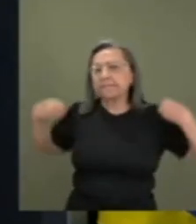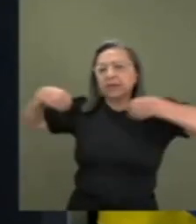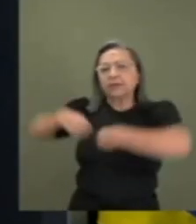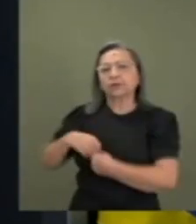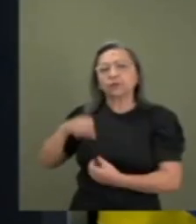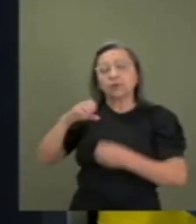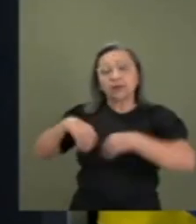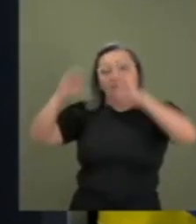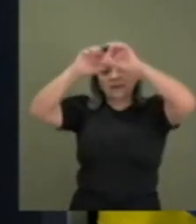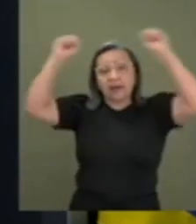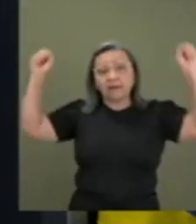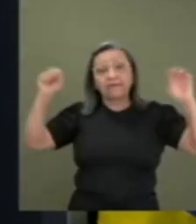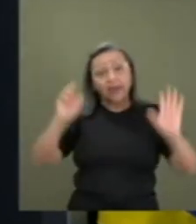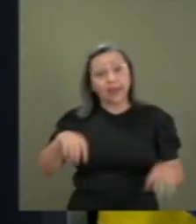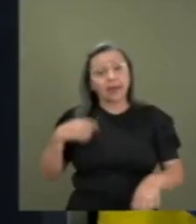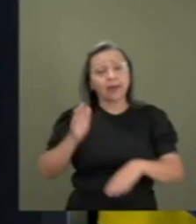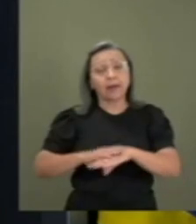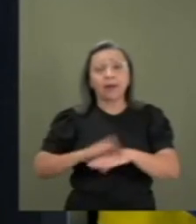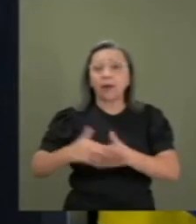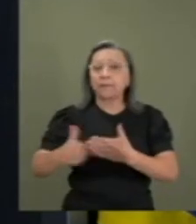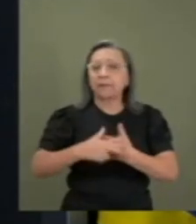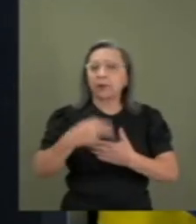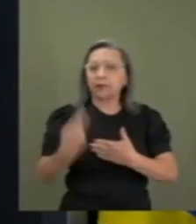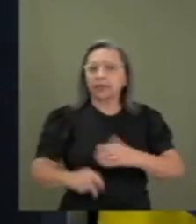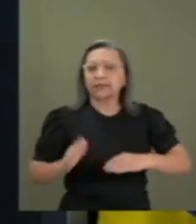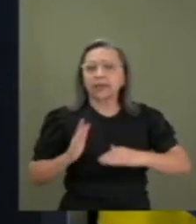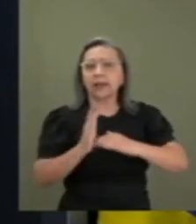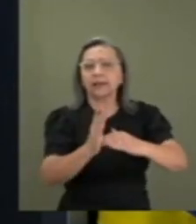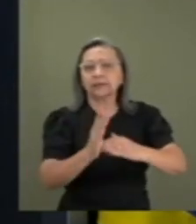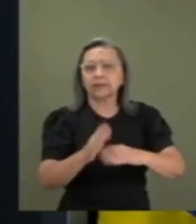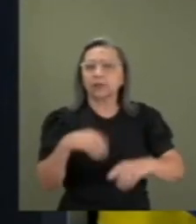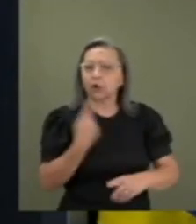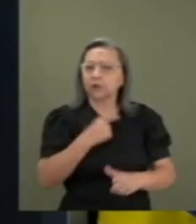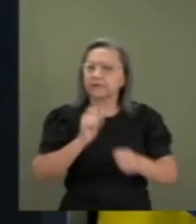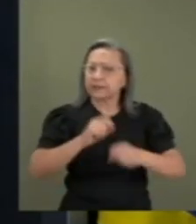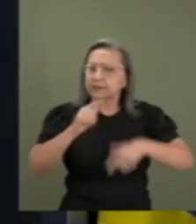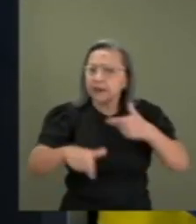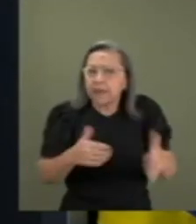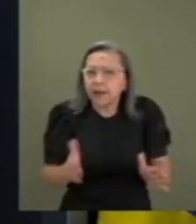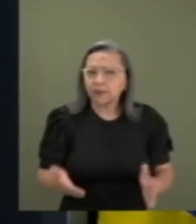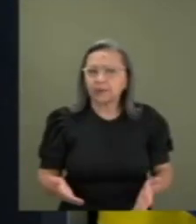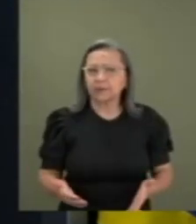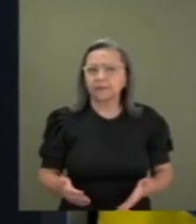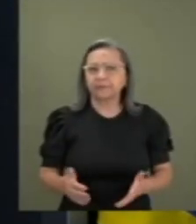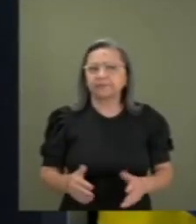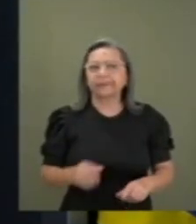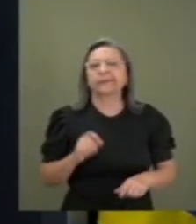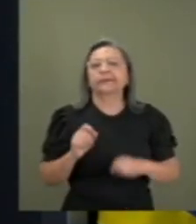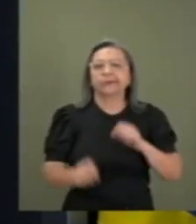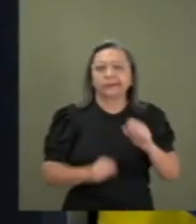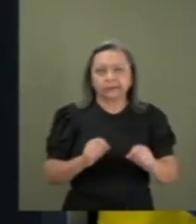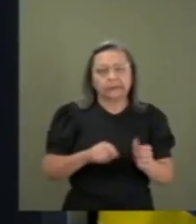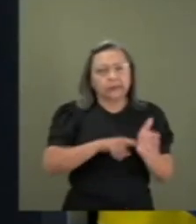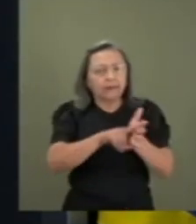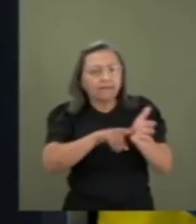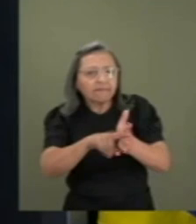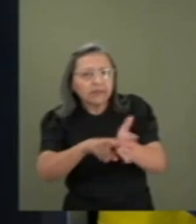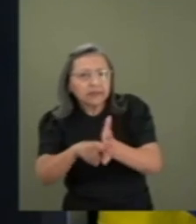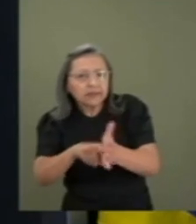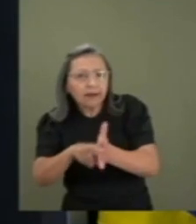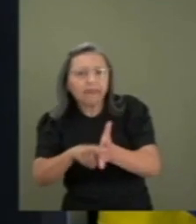É o papel dessa casa fazer esse trabalho de investigar